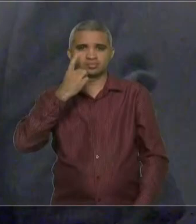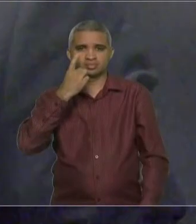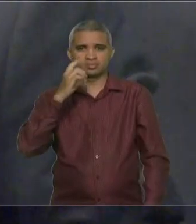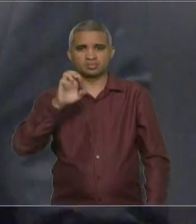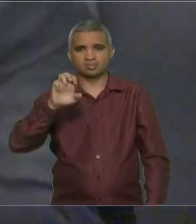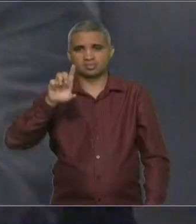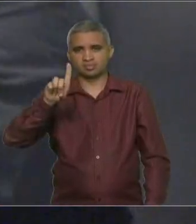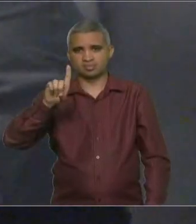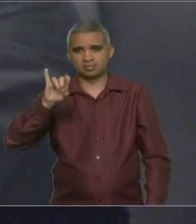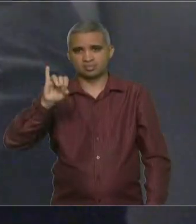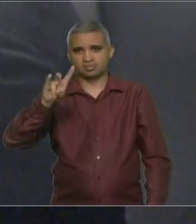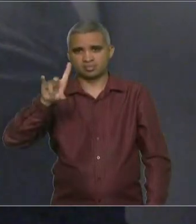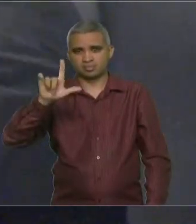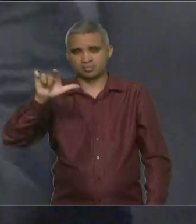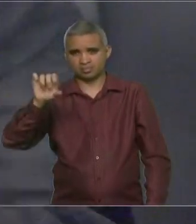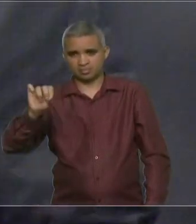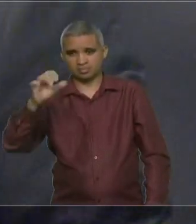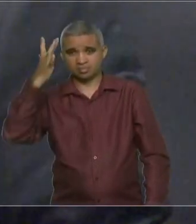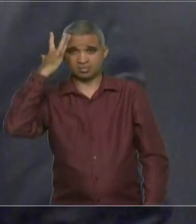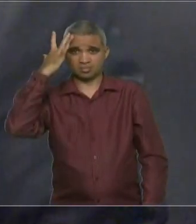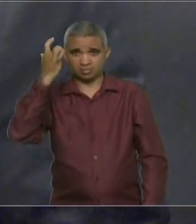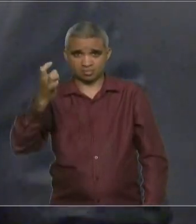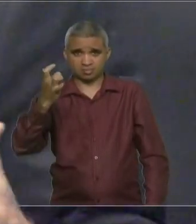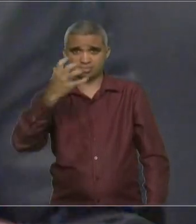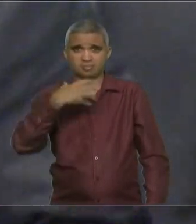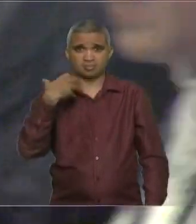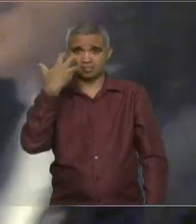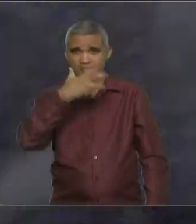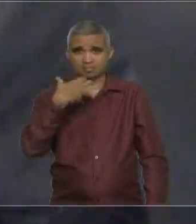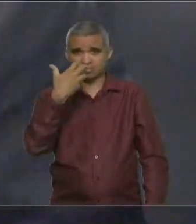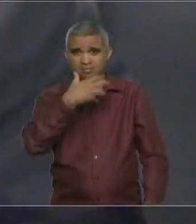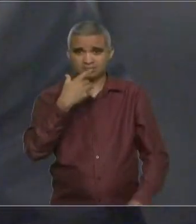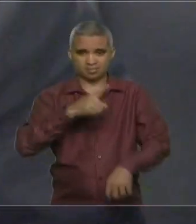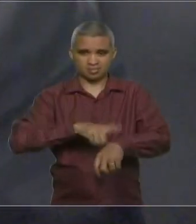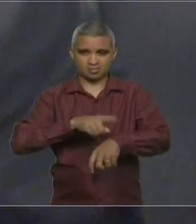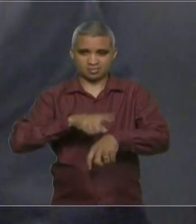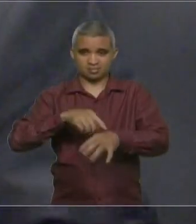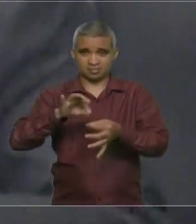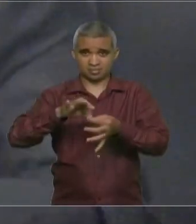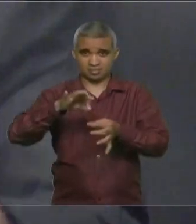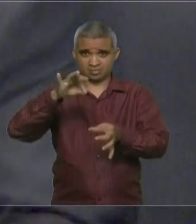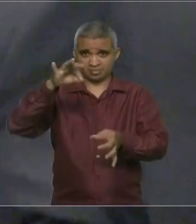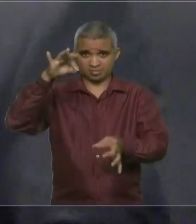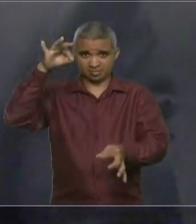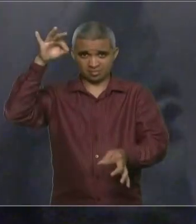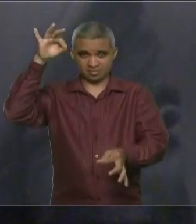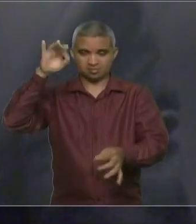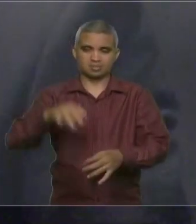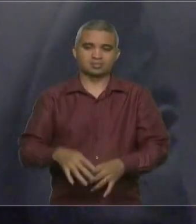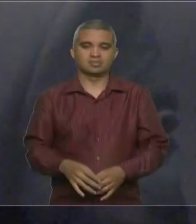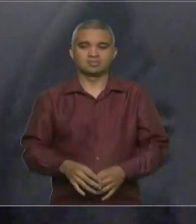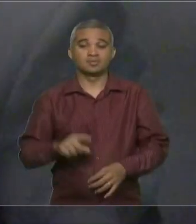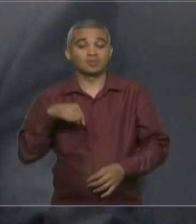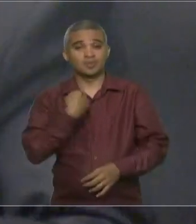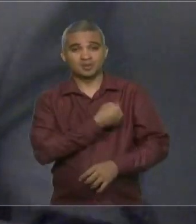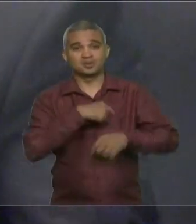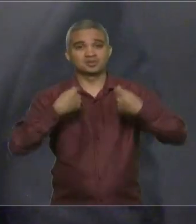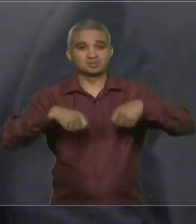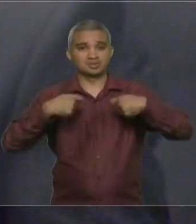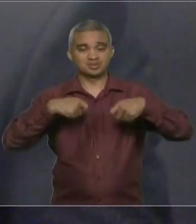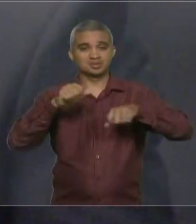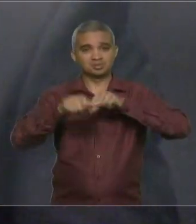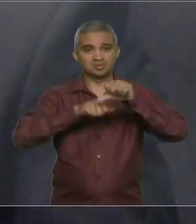vai cantar amanhã no grande expediente para que nós tenhamos... para que a gente possa transformar essa Assembleia no